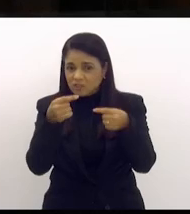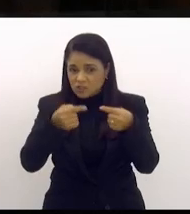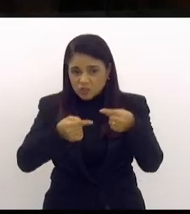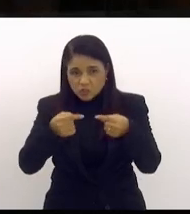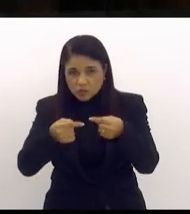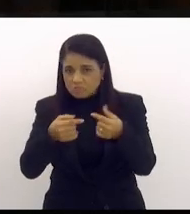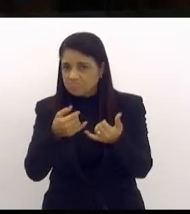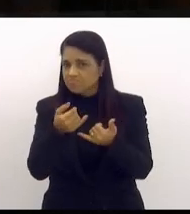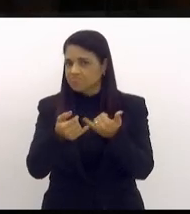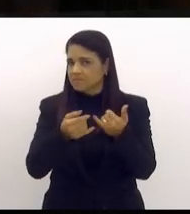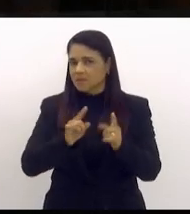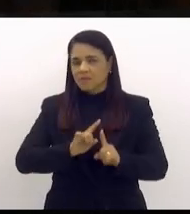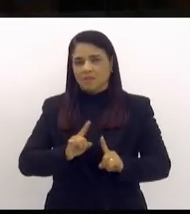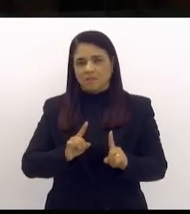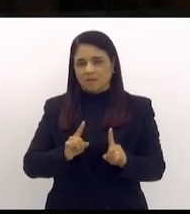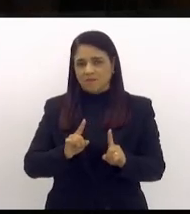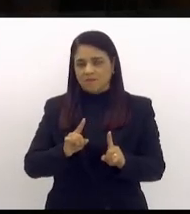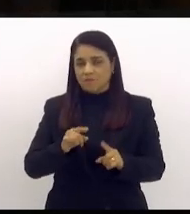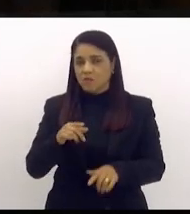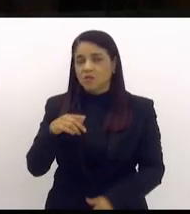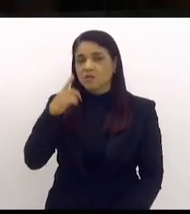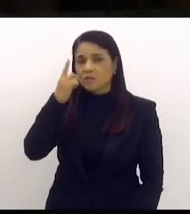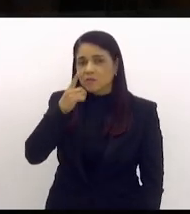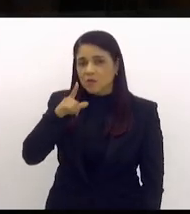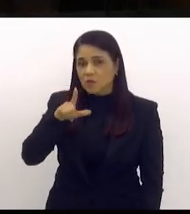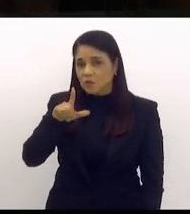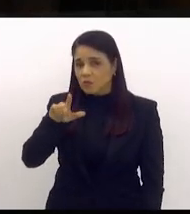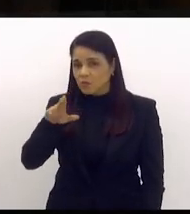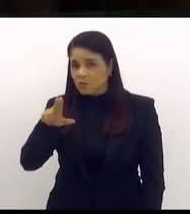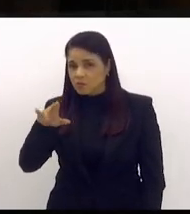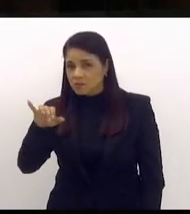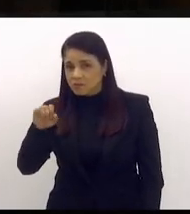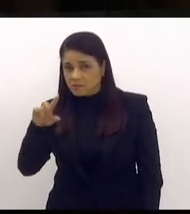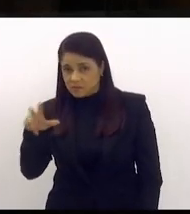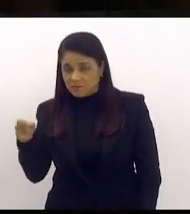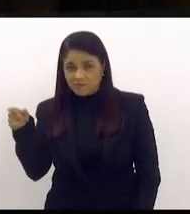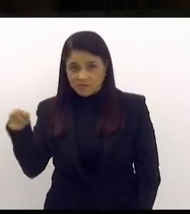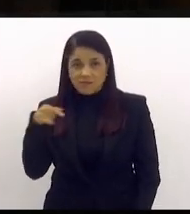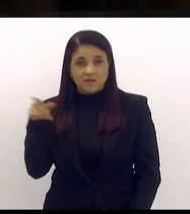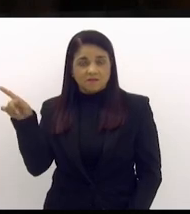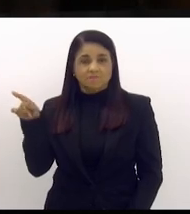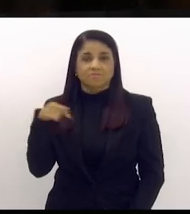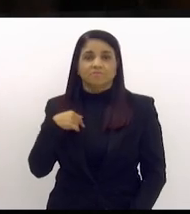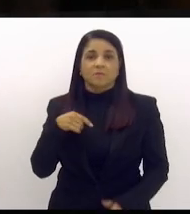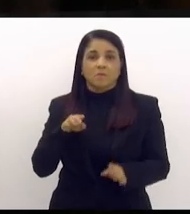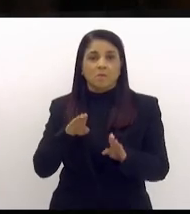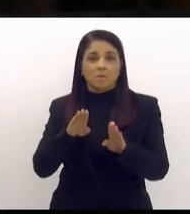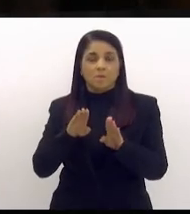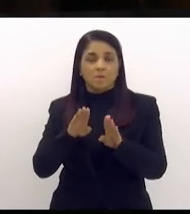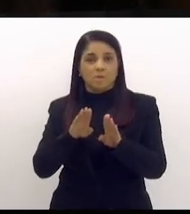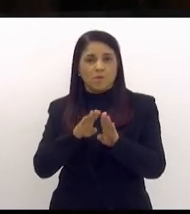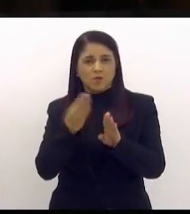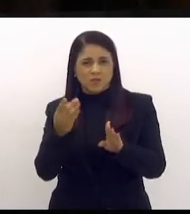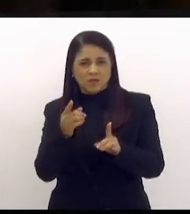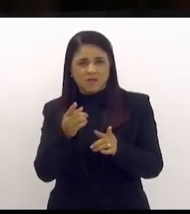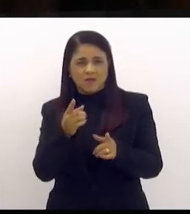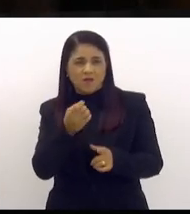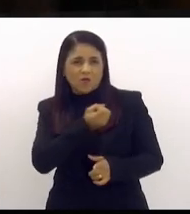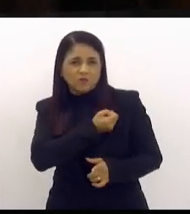Deputada Lucinha, a senhora foi ali na portaria e eu dei alguns números.